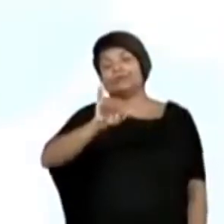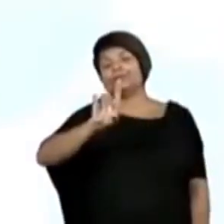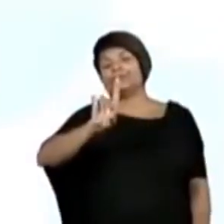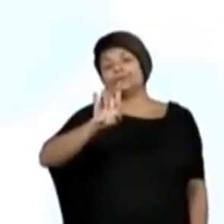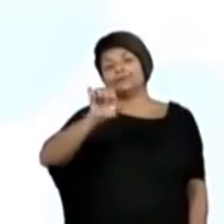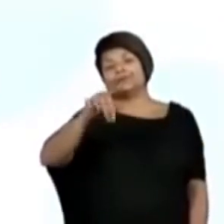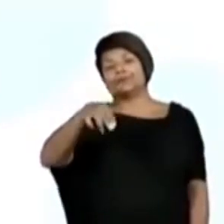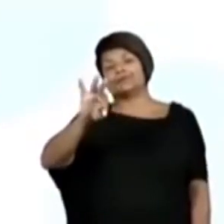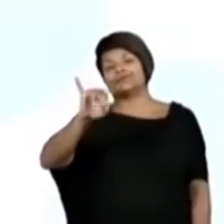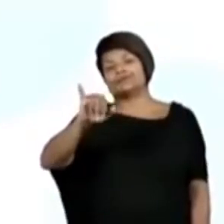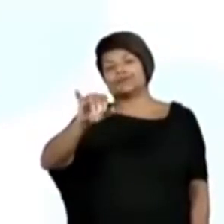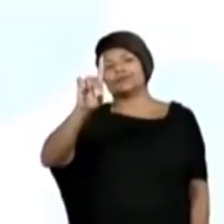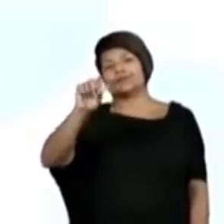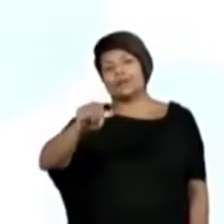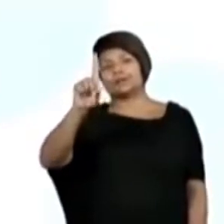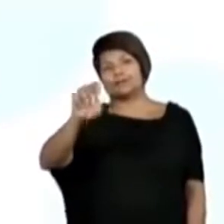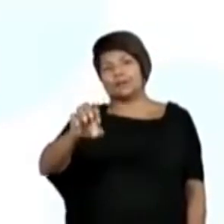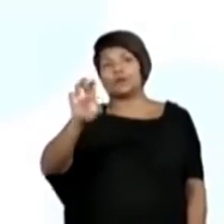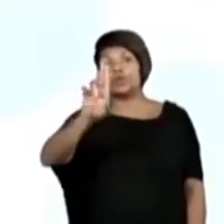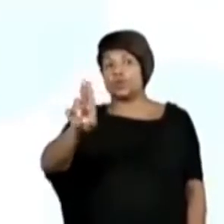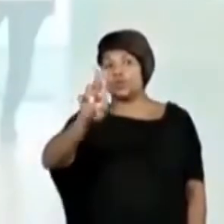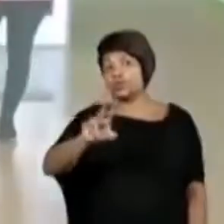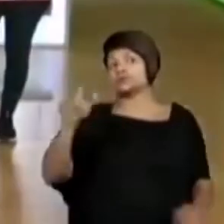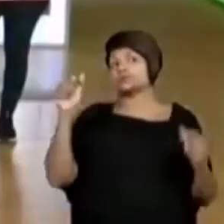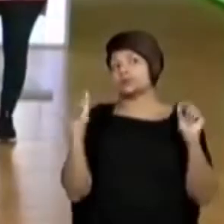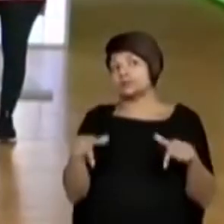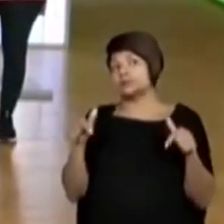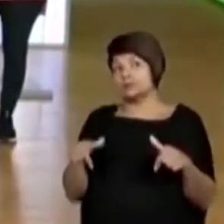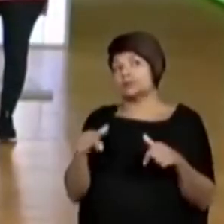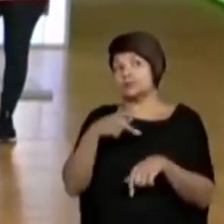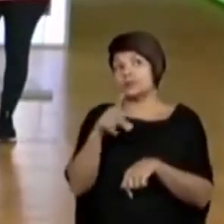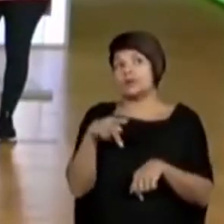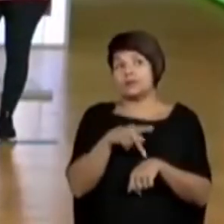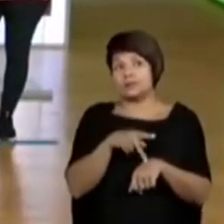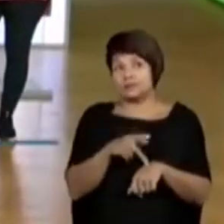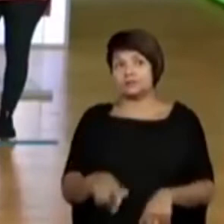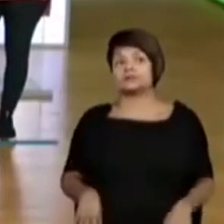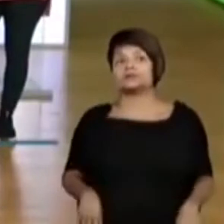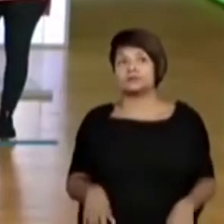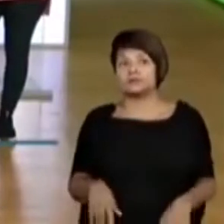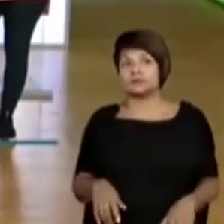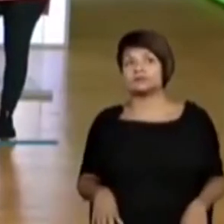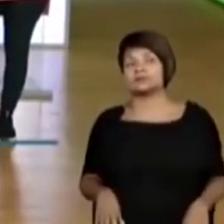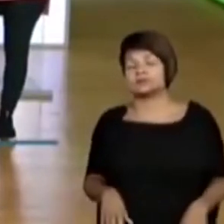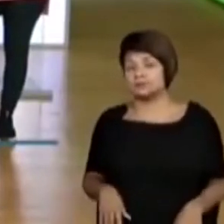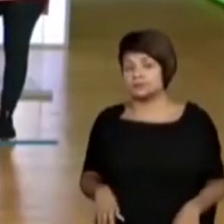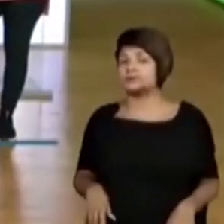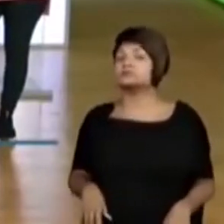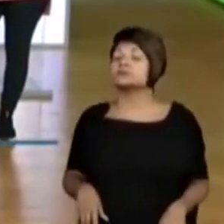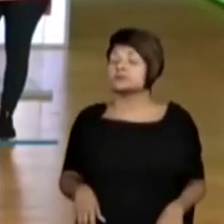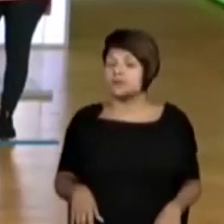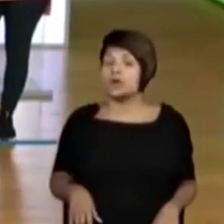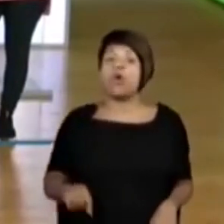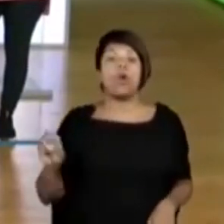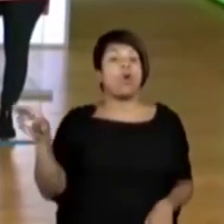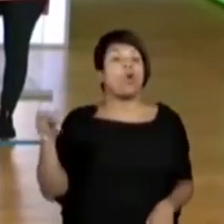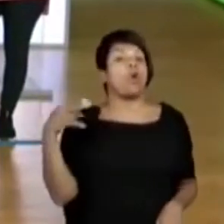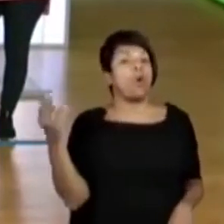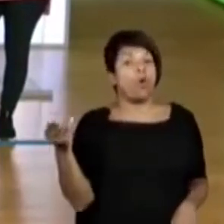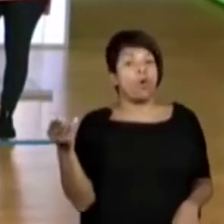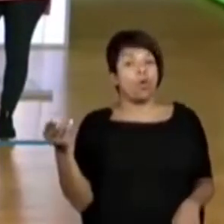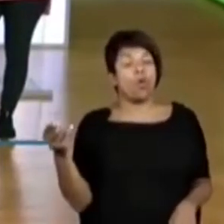gente usa aqui no nosso país. Todo mundo tem. E se chama documento de identificação ou